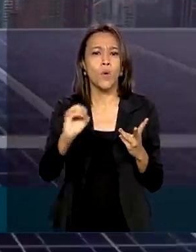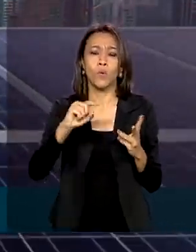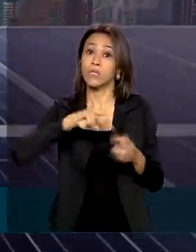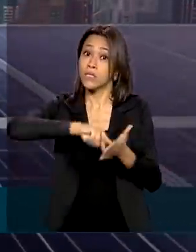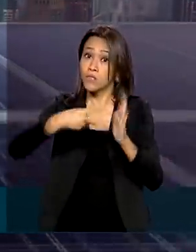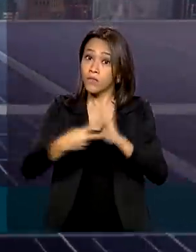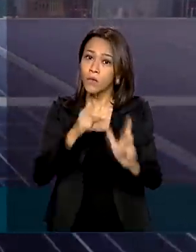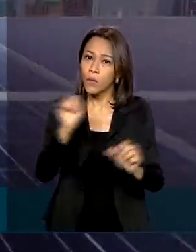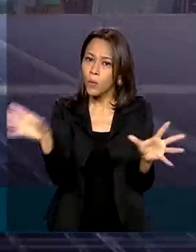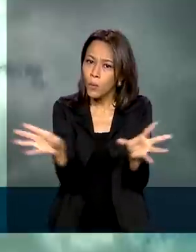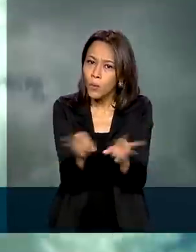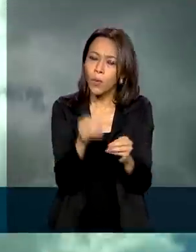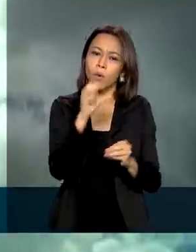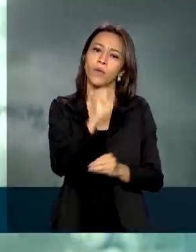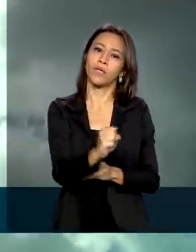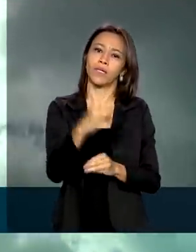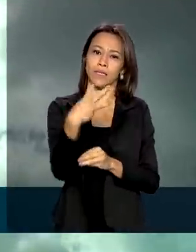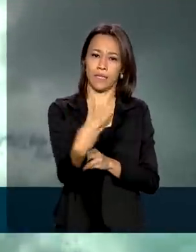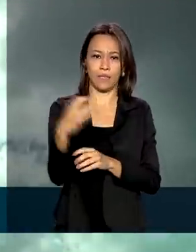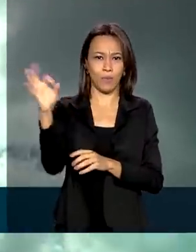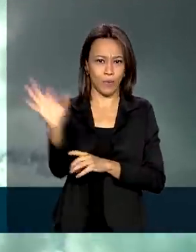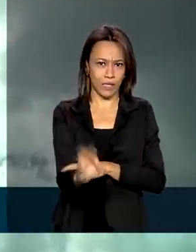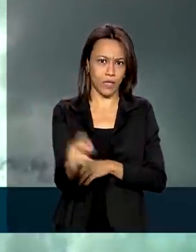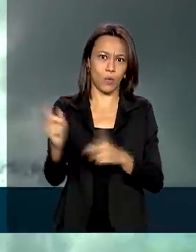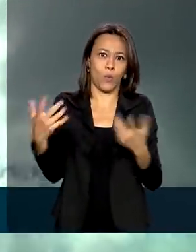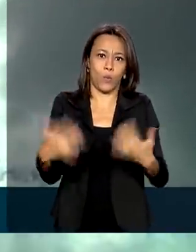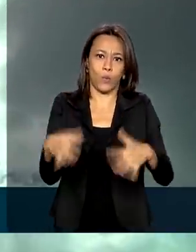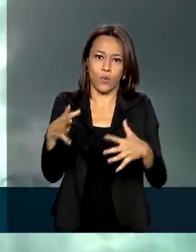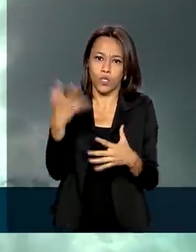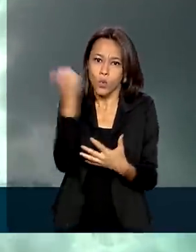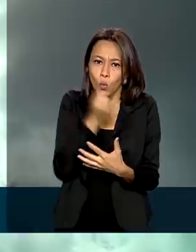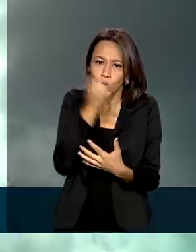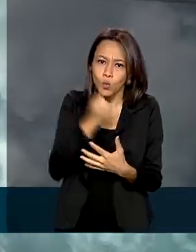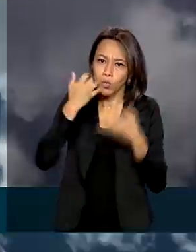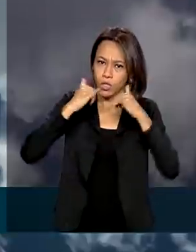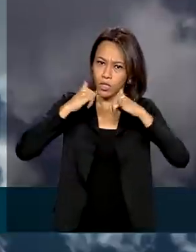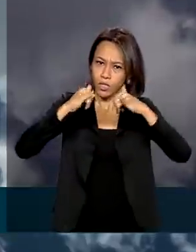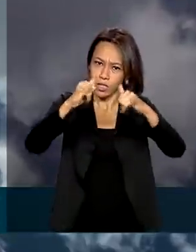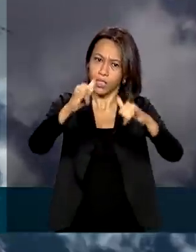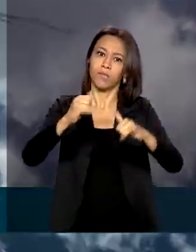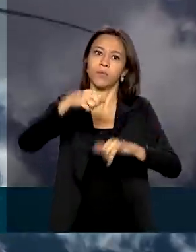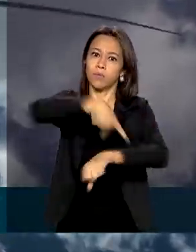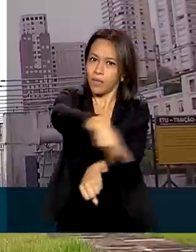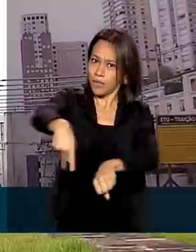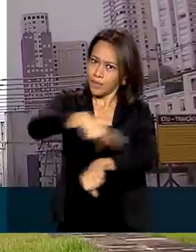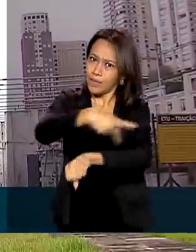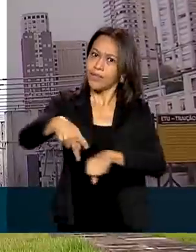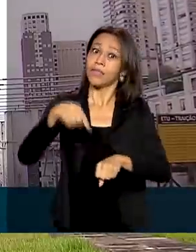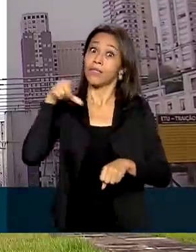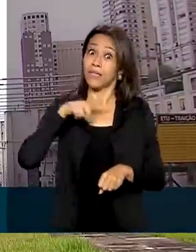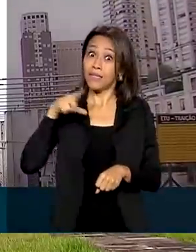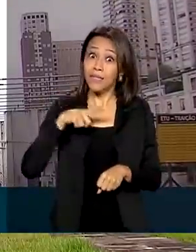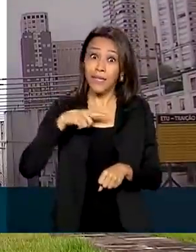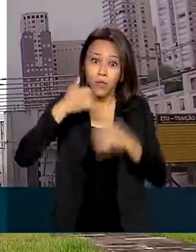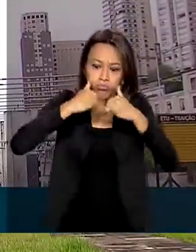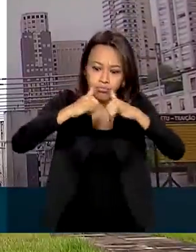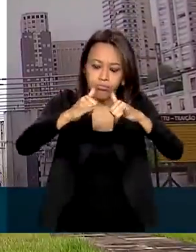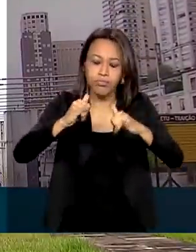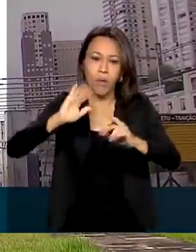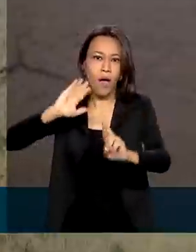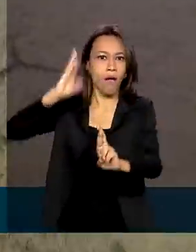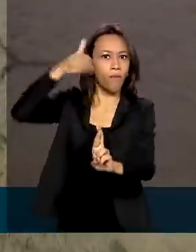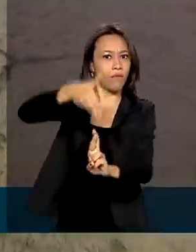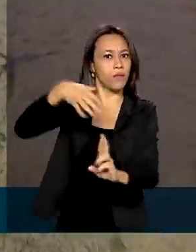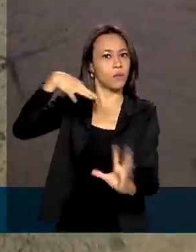cerca de 83% da capacidade de geração de energia elétrica do país, que tem uma das energias mais